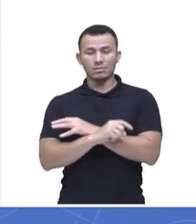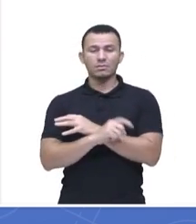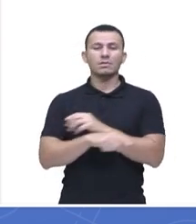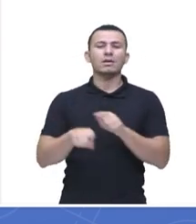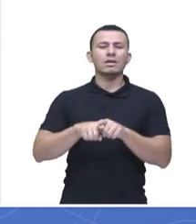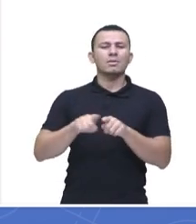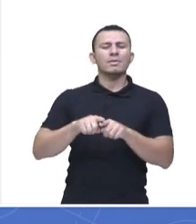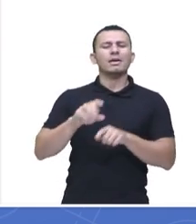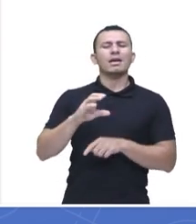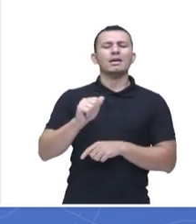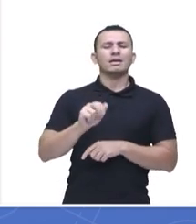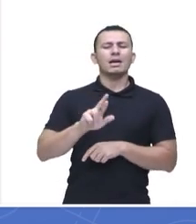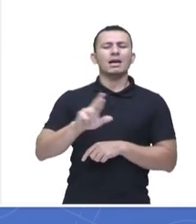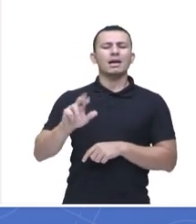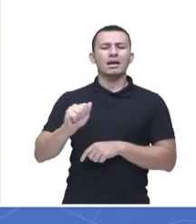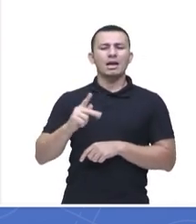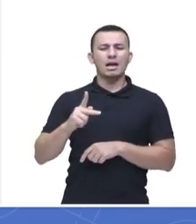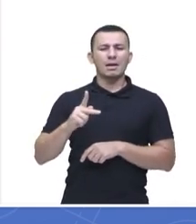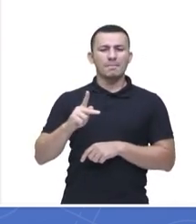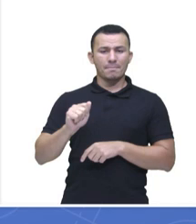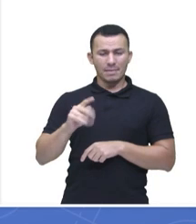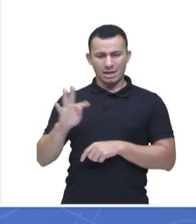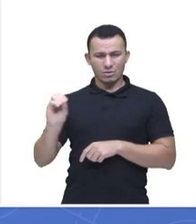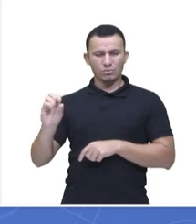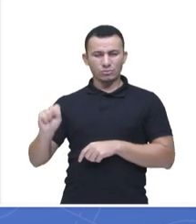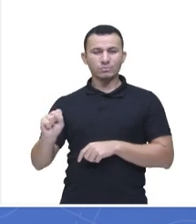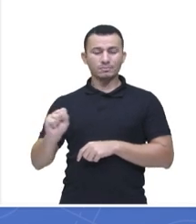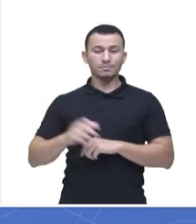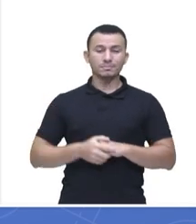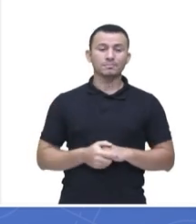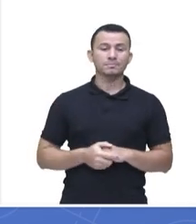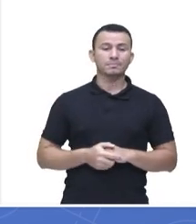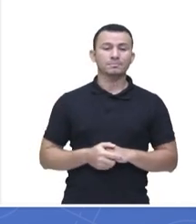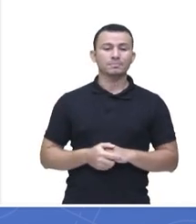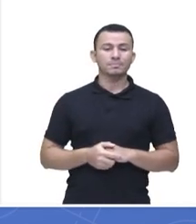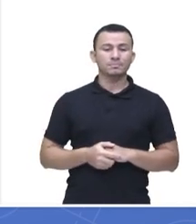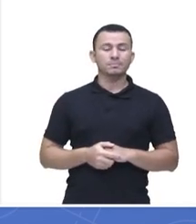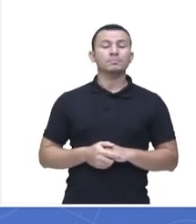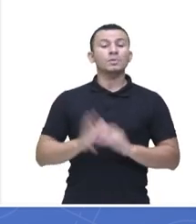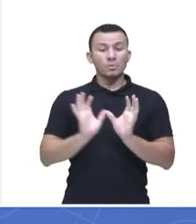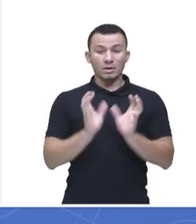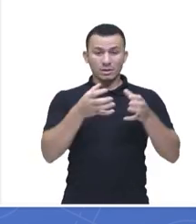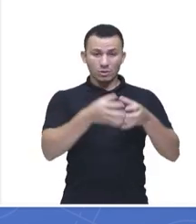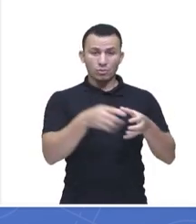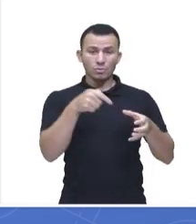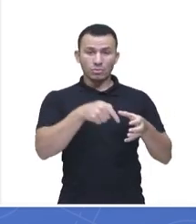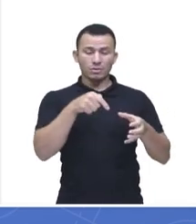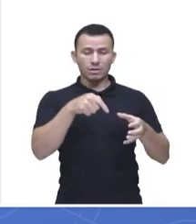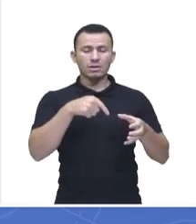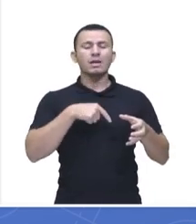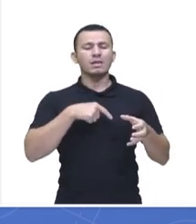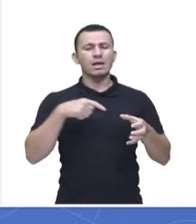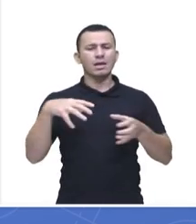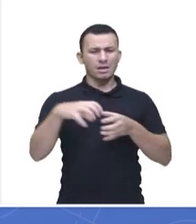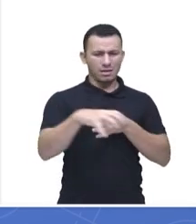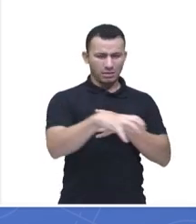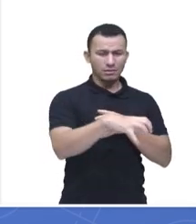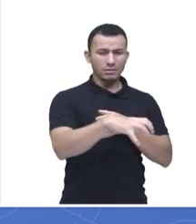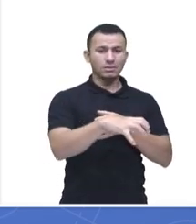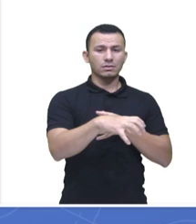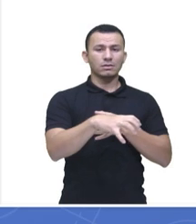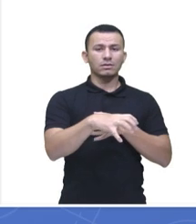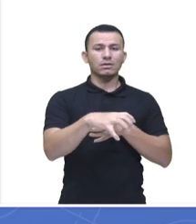carrapatos, que são bem conhecidos, né? Então, no filo aí dos artrópodes, o grupo dos aracnídeos, né?